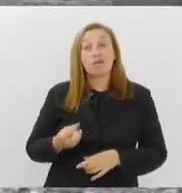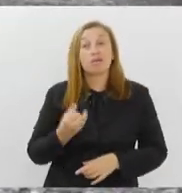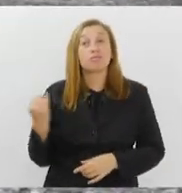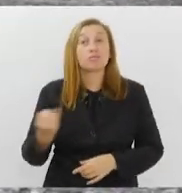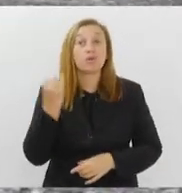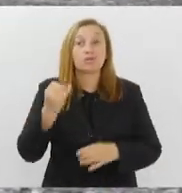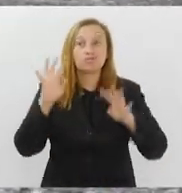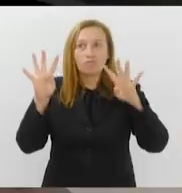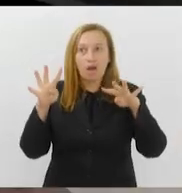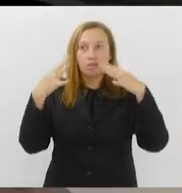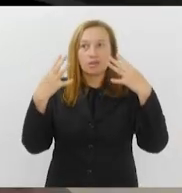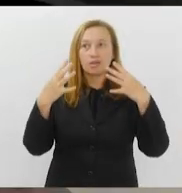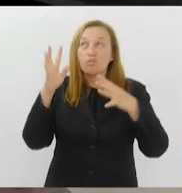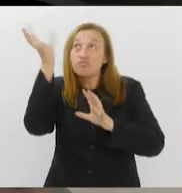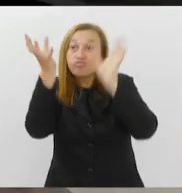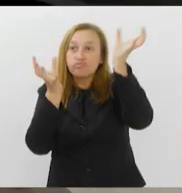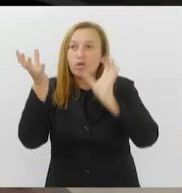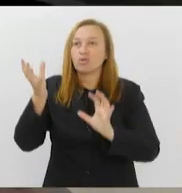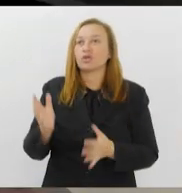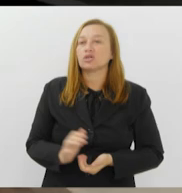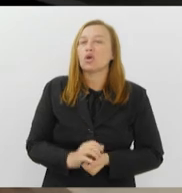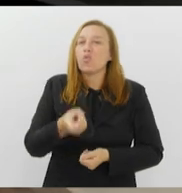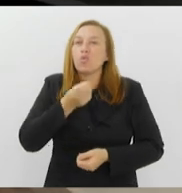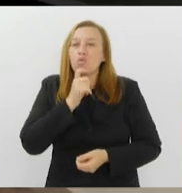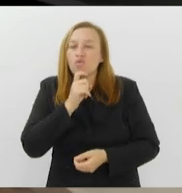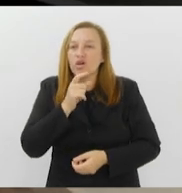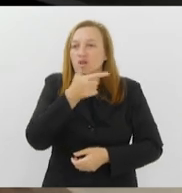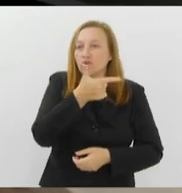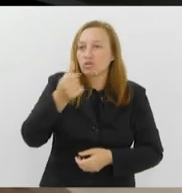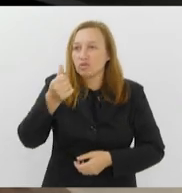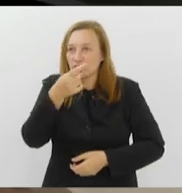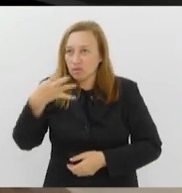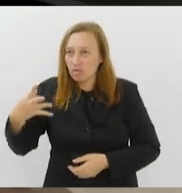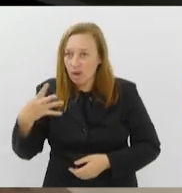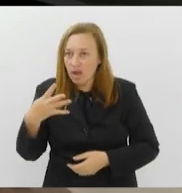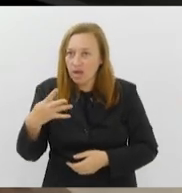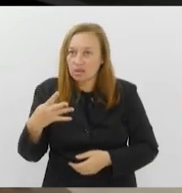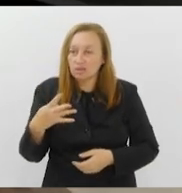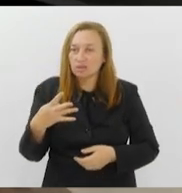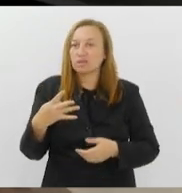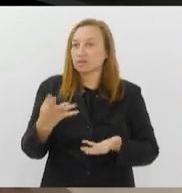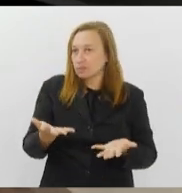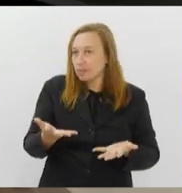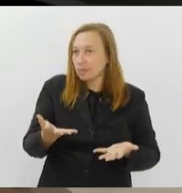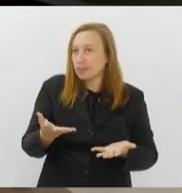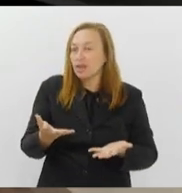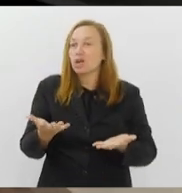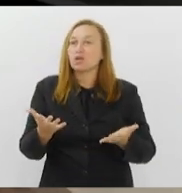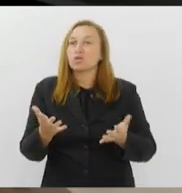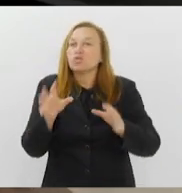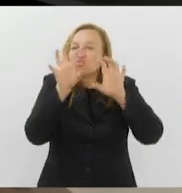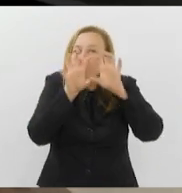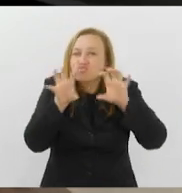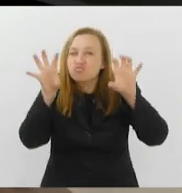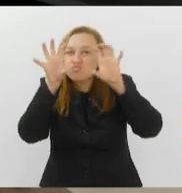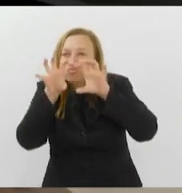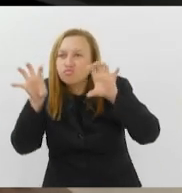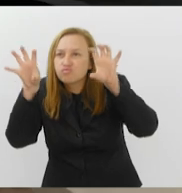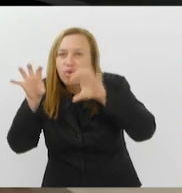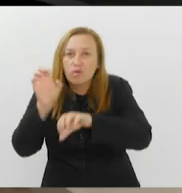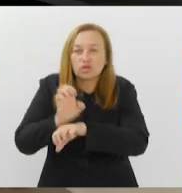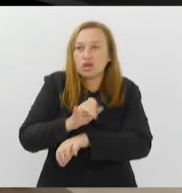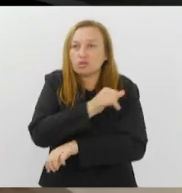da meteorologia. Ao longo do inverno de 2024, as condições de tempo seco deverão predominar na maior parte do estado do Rio de Janeiro.